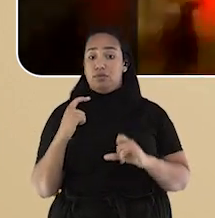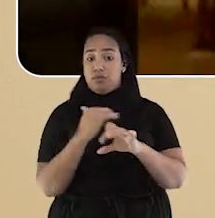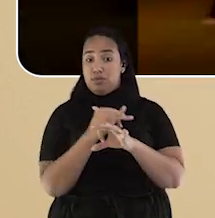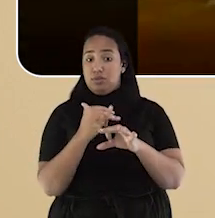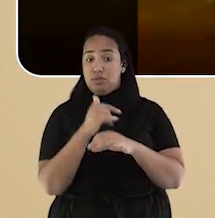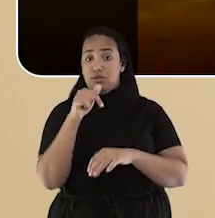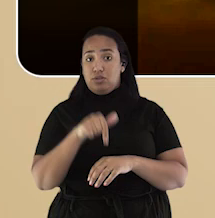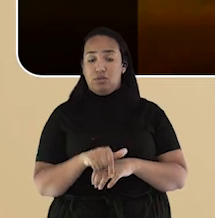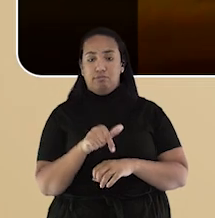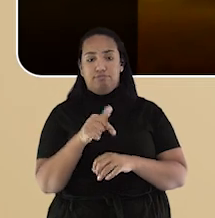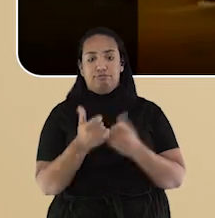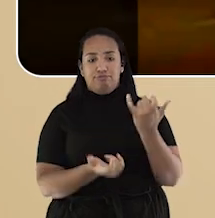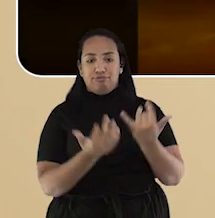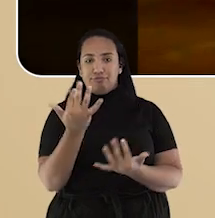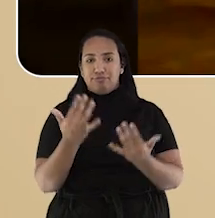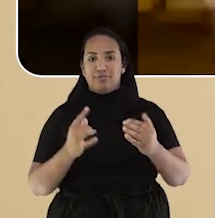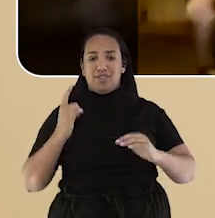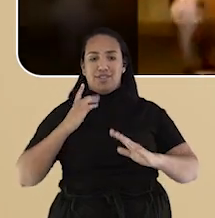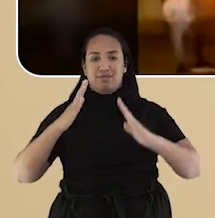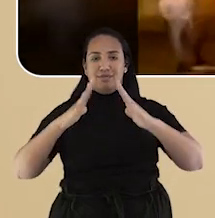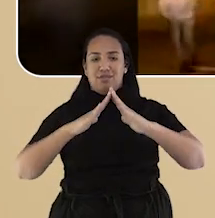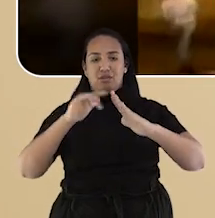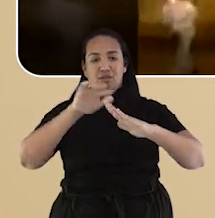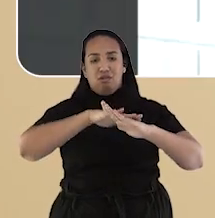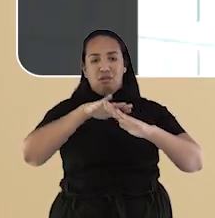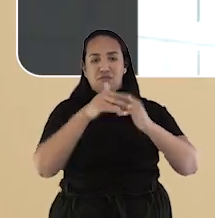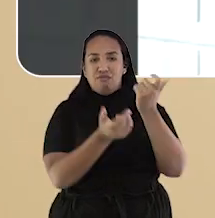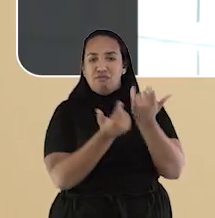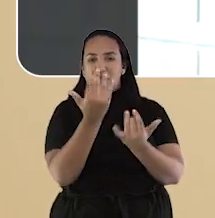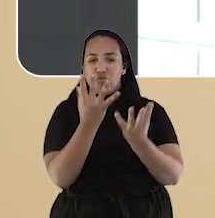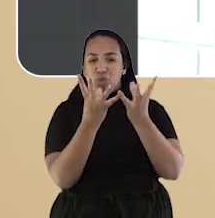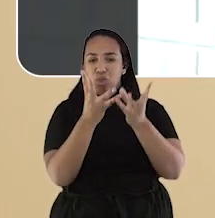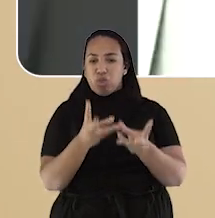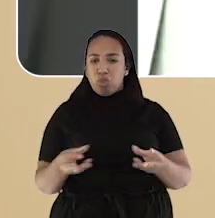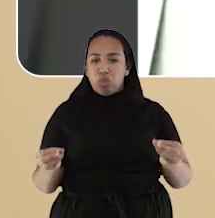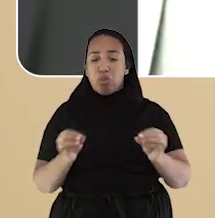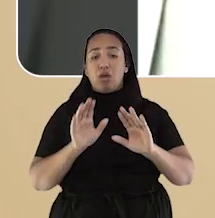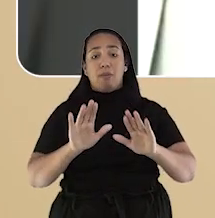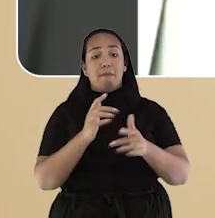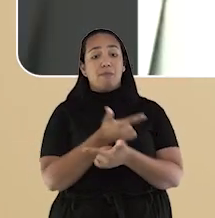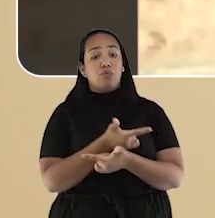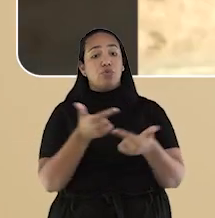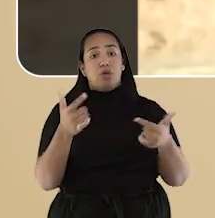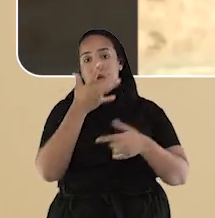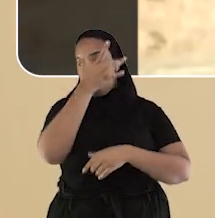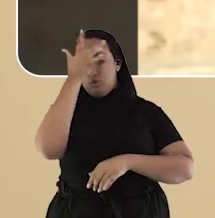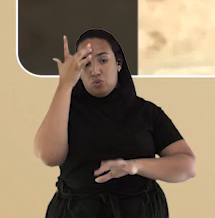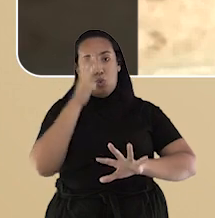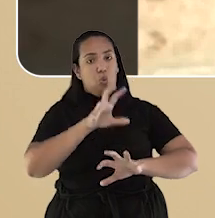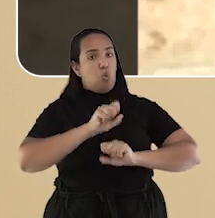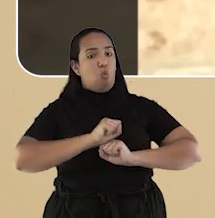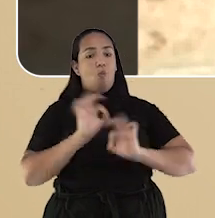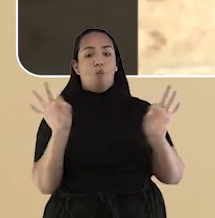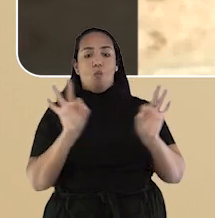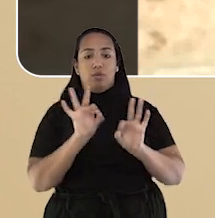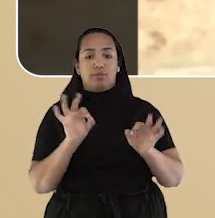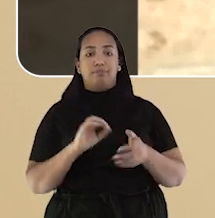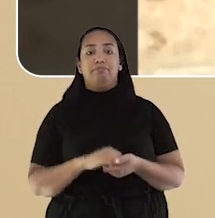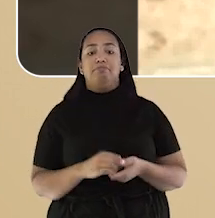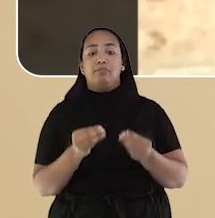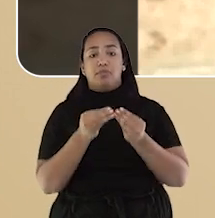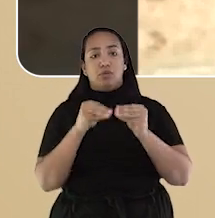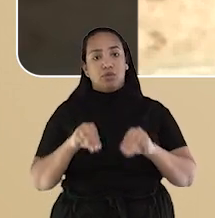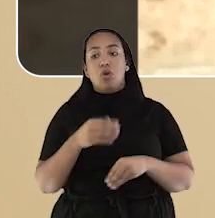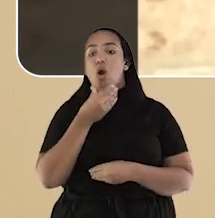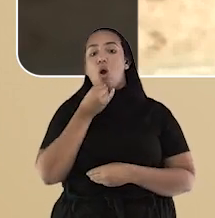Uma loja maçônica teve o teto completamente destruído pelas chamas. Por sorte, ninguém se feriu. Prejuízo que o Valdecir conhece